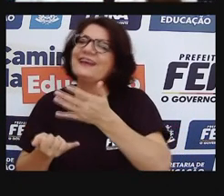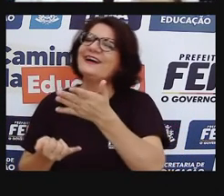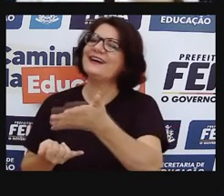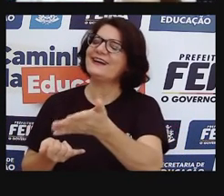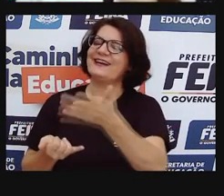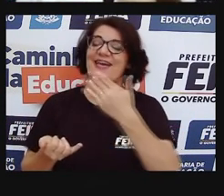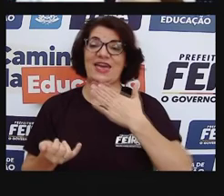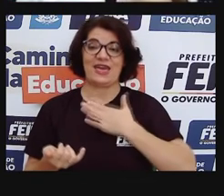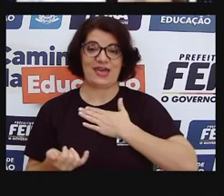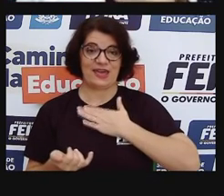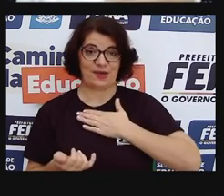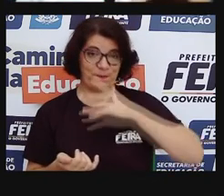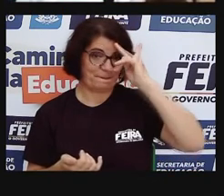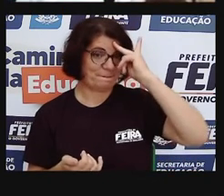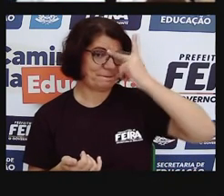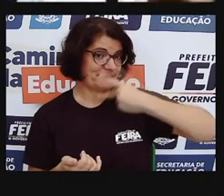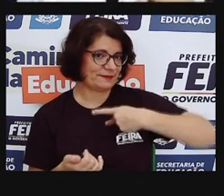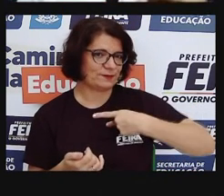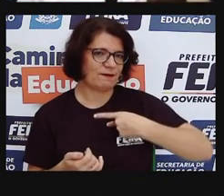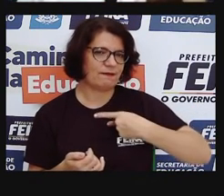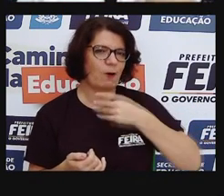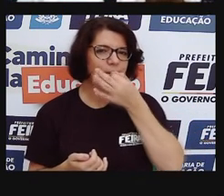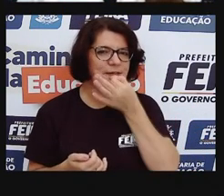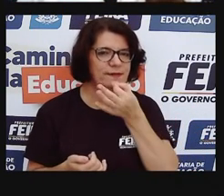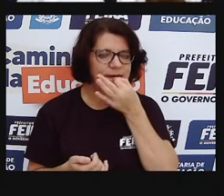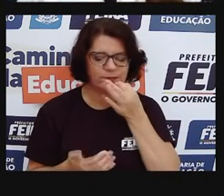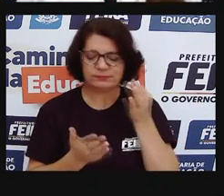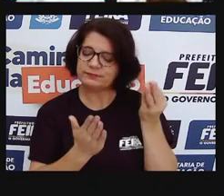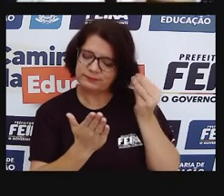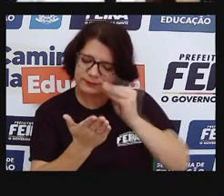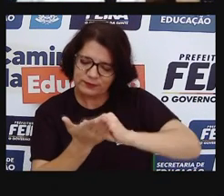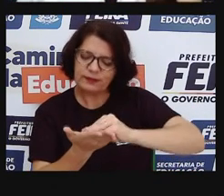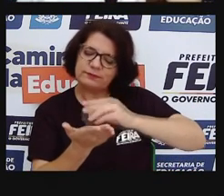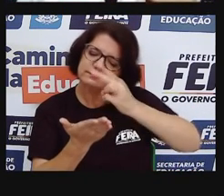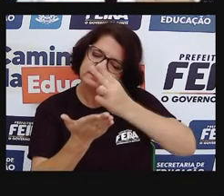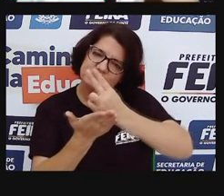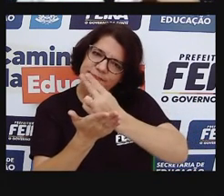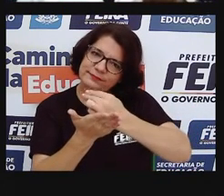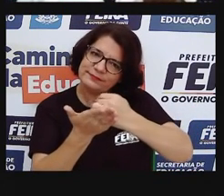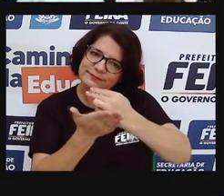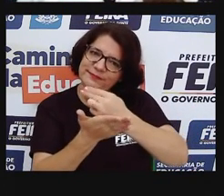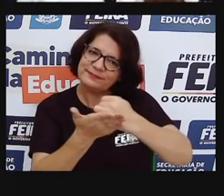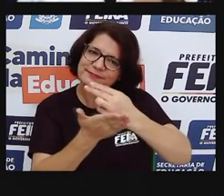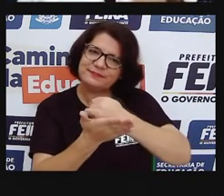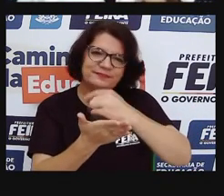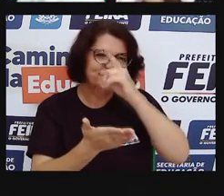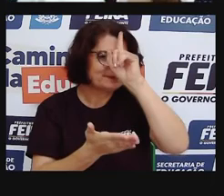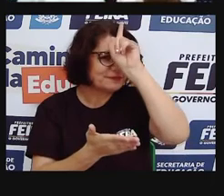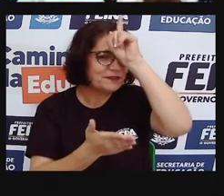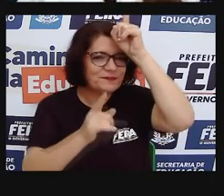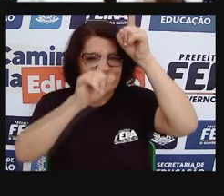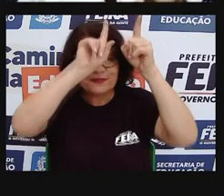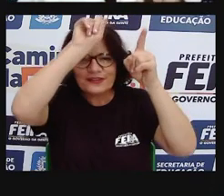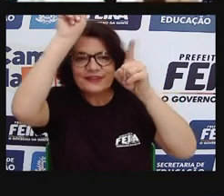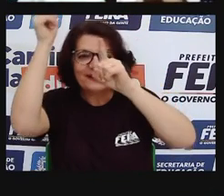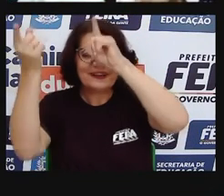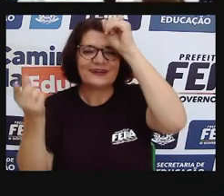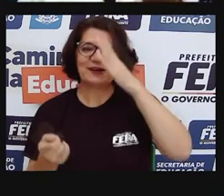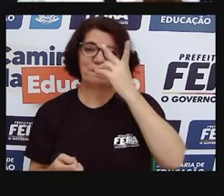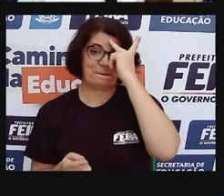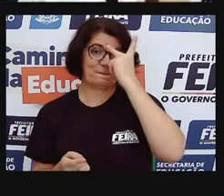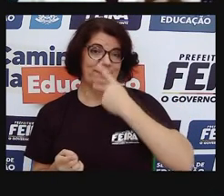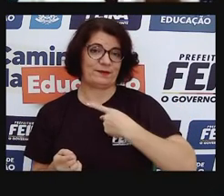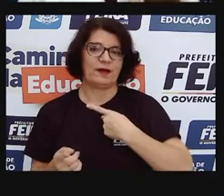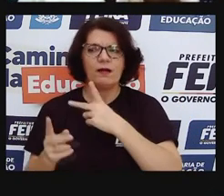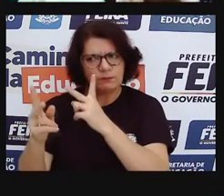a nossa particularidade, o nosso jeito, a nossa criatividade, a gente vai fazer, tentar ser